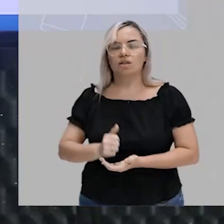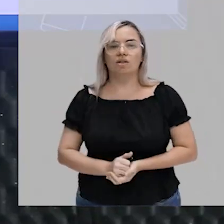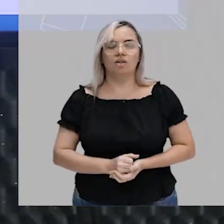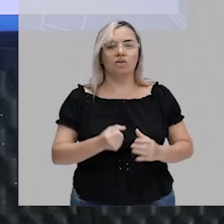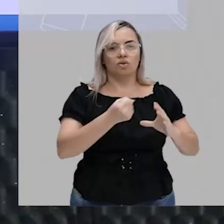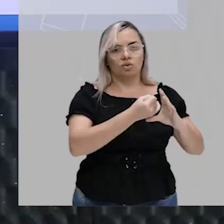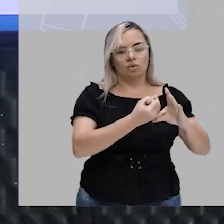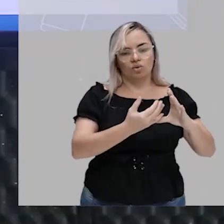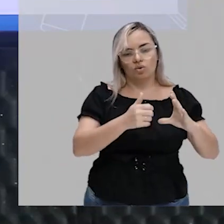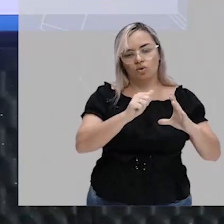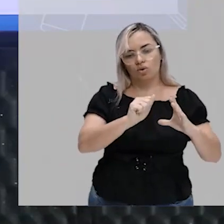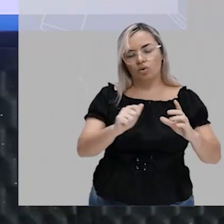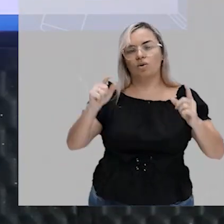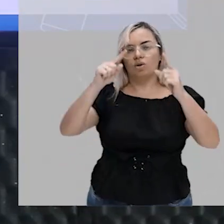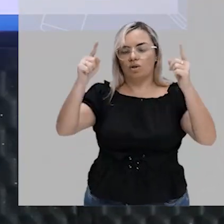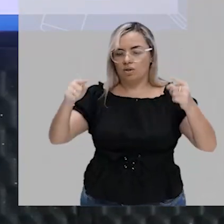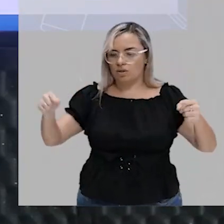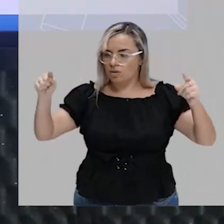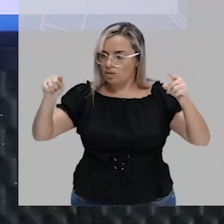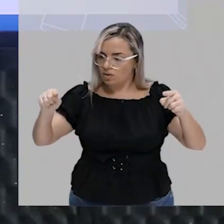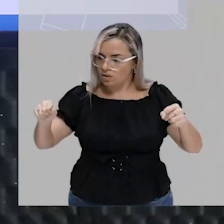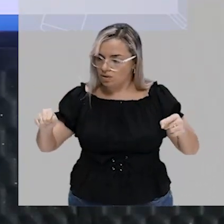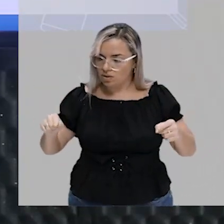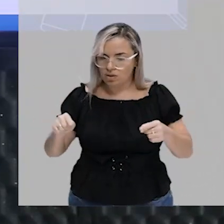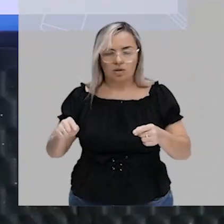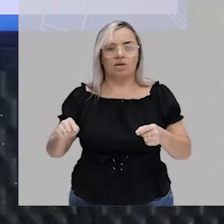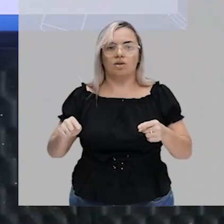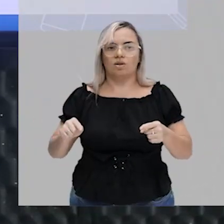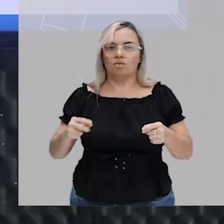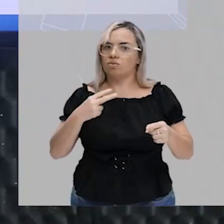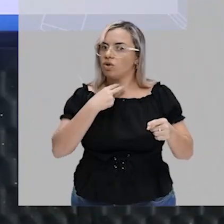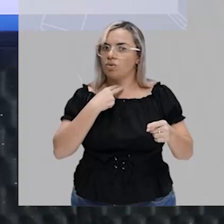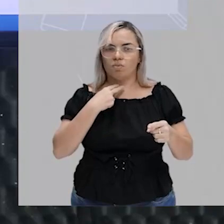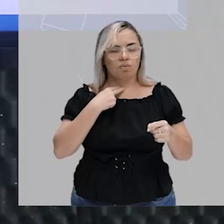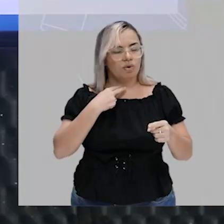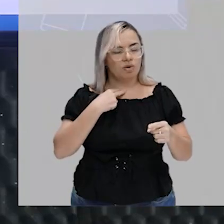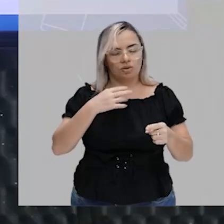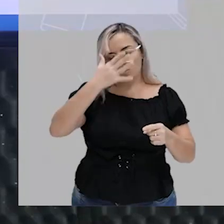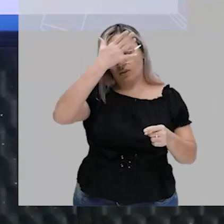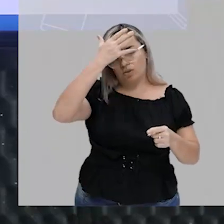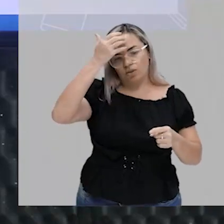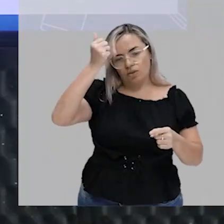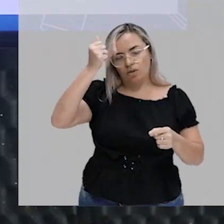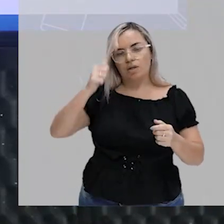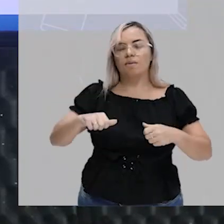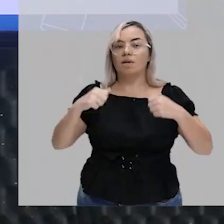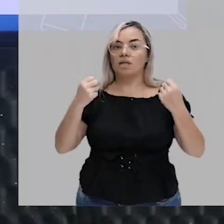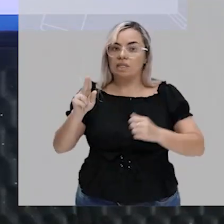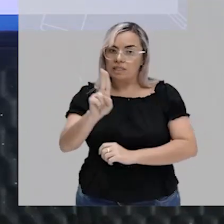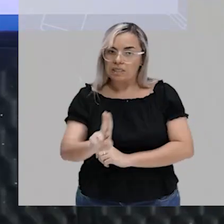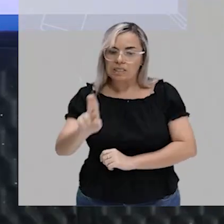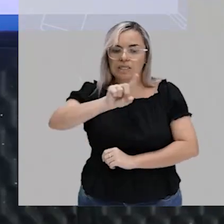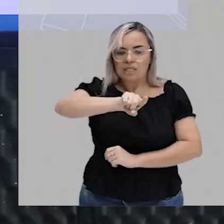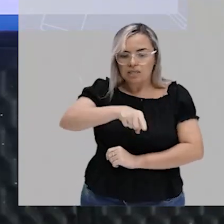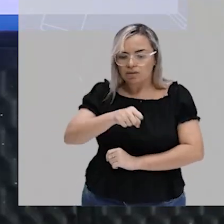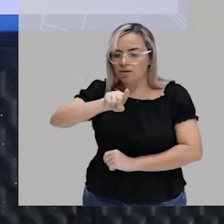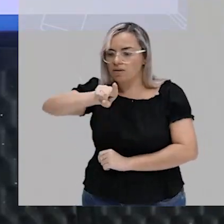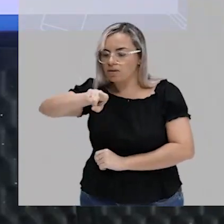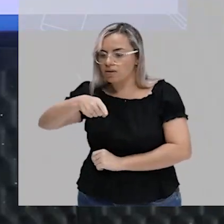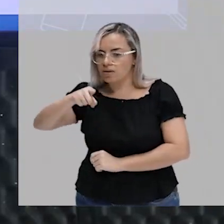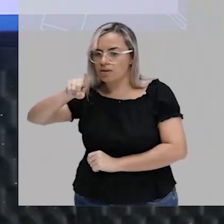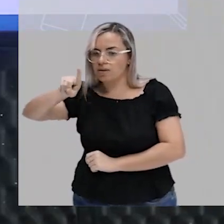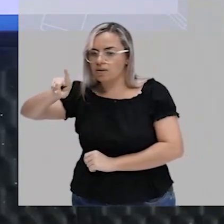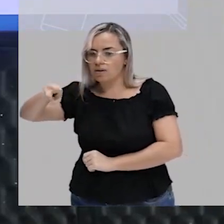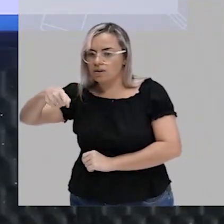aqui a representação das chaves. Não esqueça que cada elemento é separado do outro por vírgula, tá? E quando eu